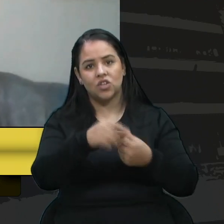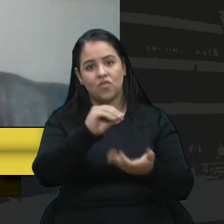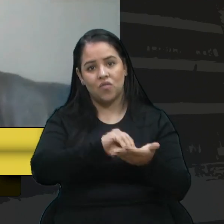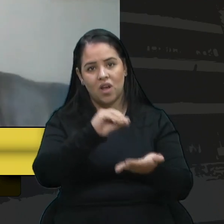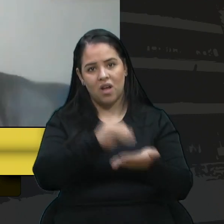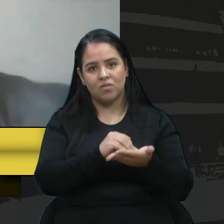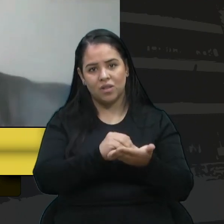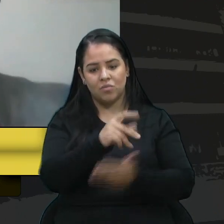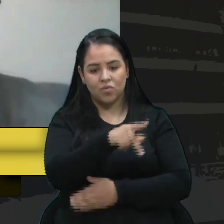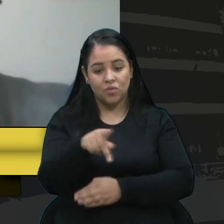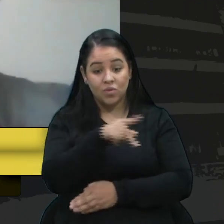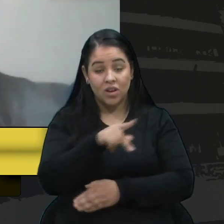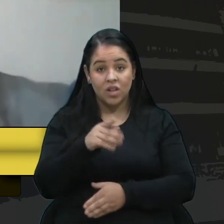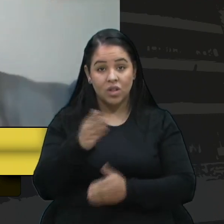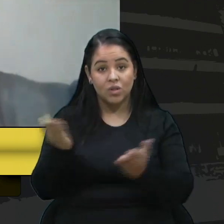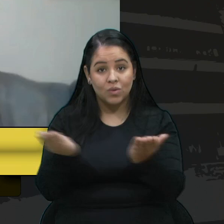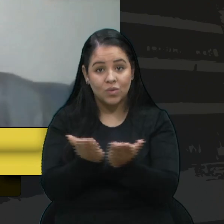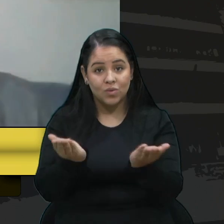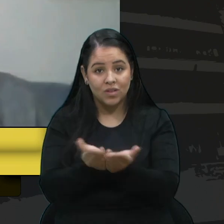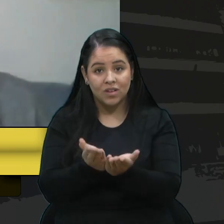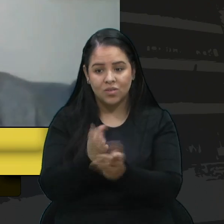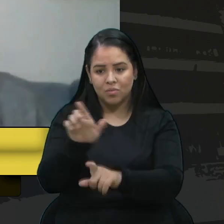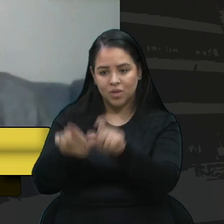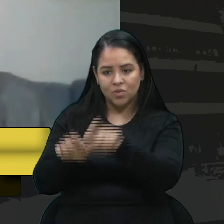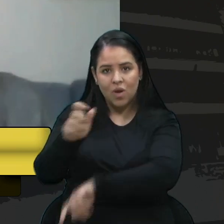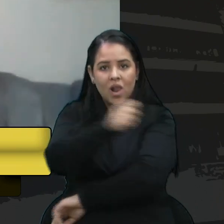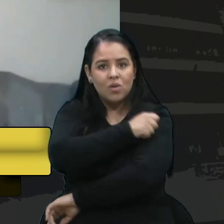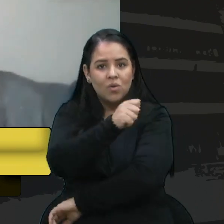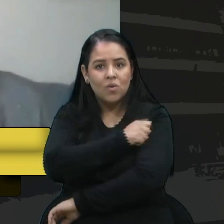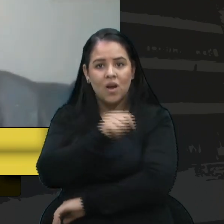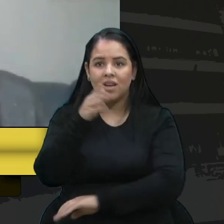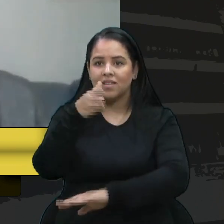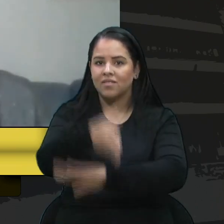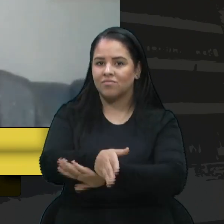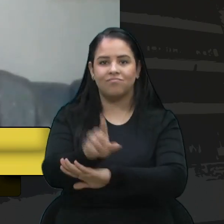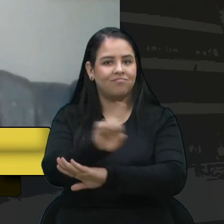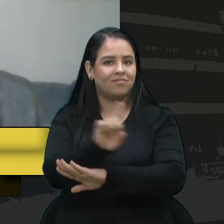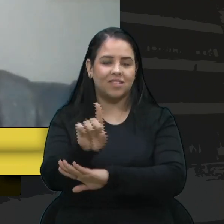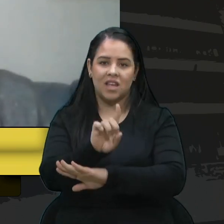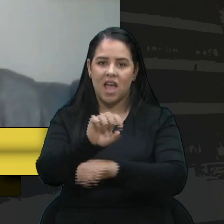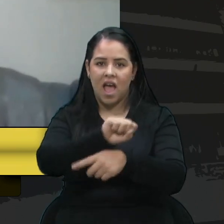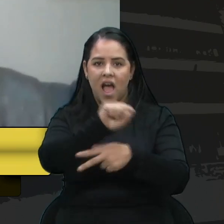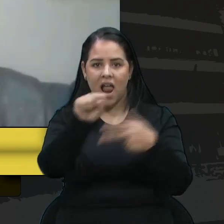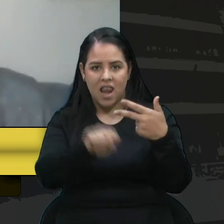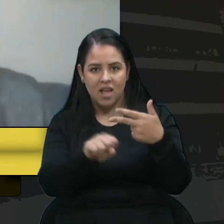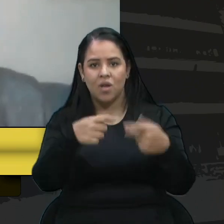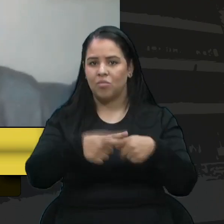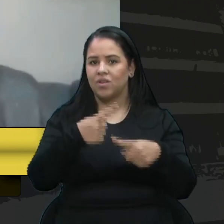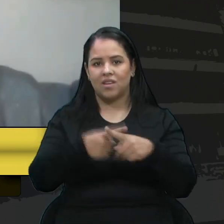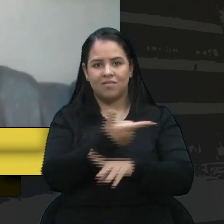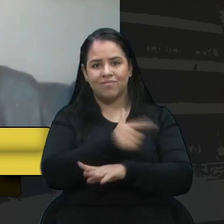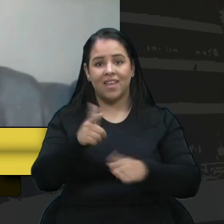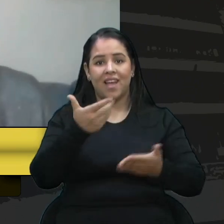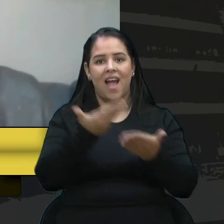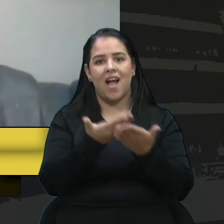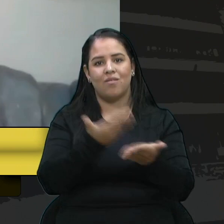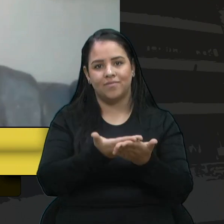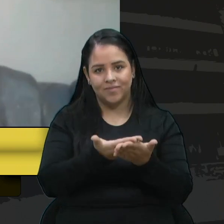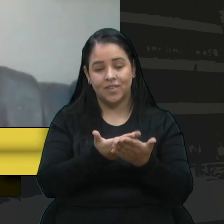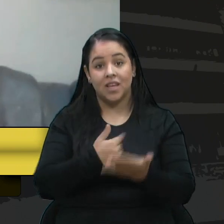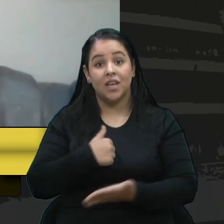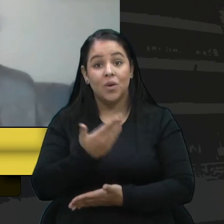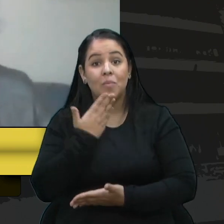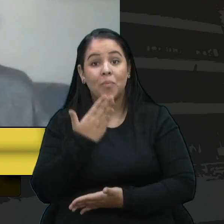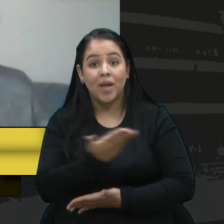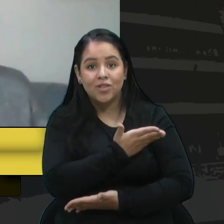São os estudantes daqui que não vão conseguir ter acesso ao Enem porque não tiveram aulas o suficiente. Então é por isso que eu peço aos nobres pares a